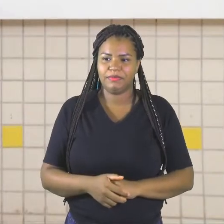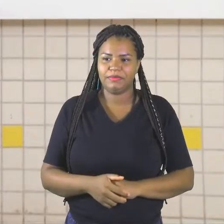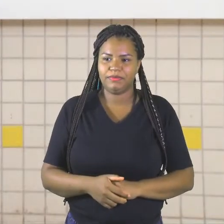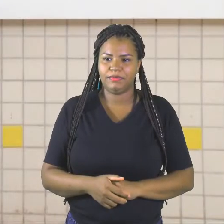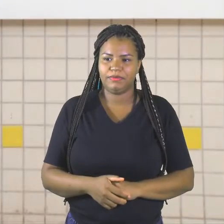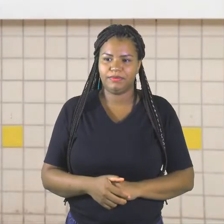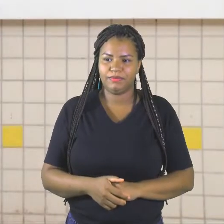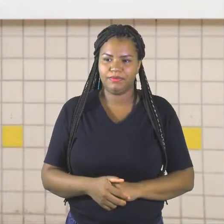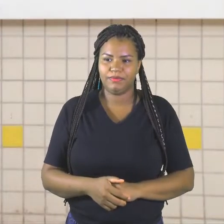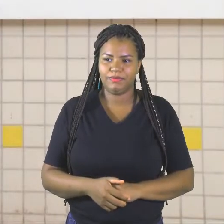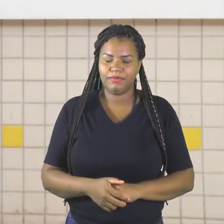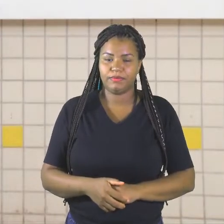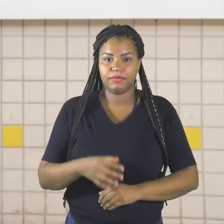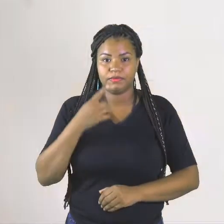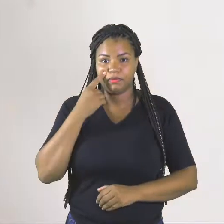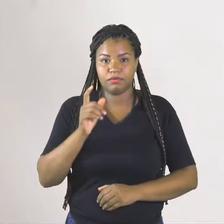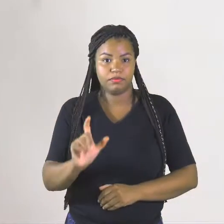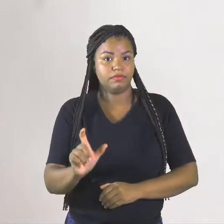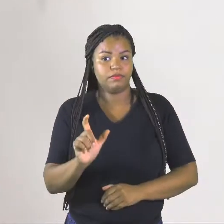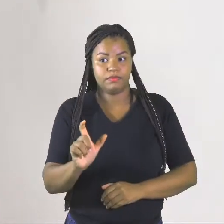Vi... Vi... Olha essa palavra, ó.